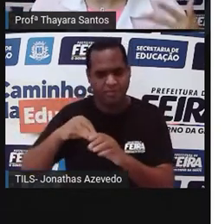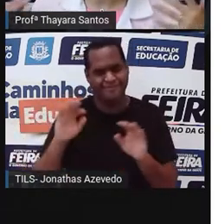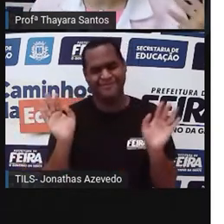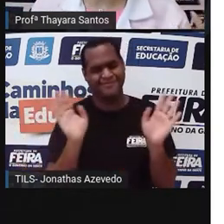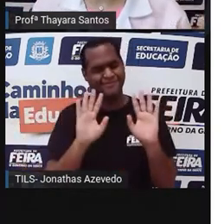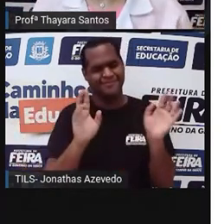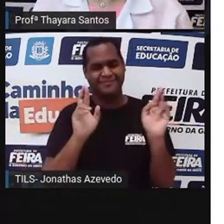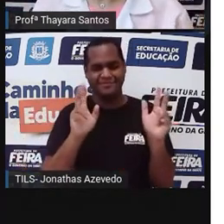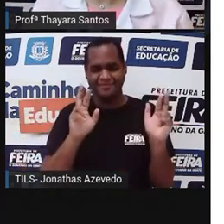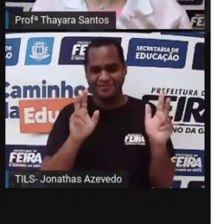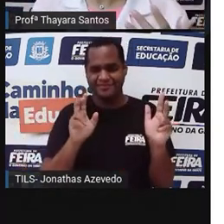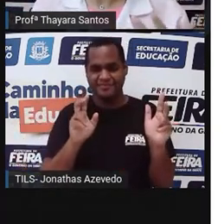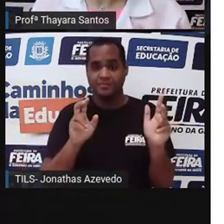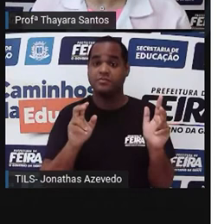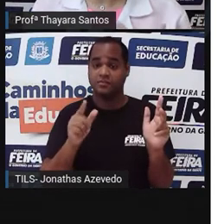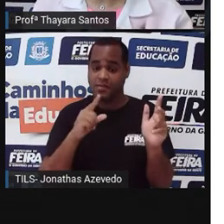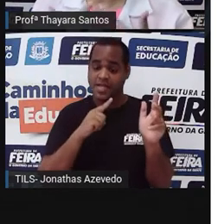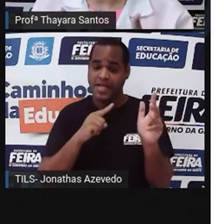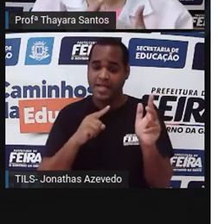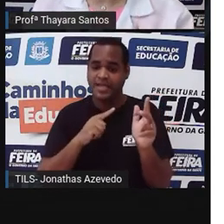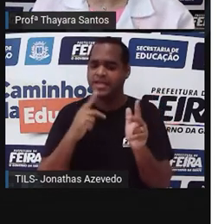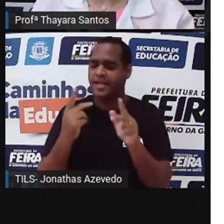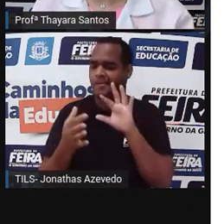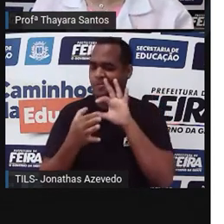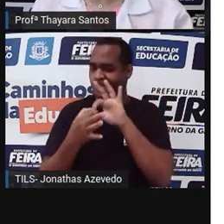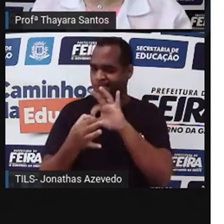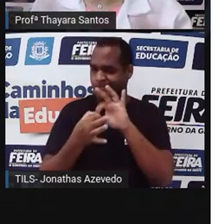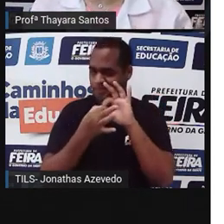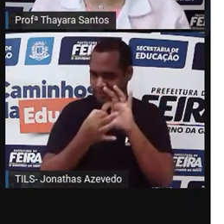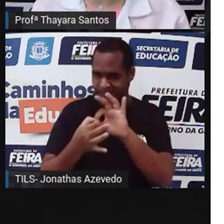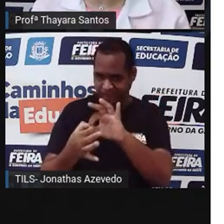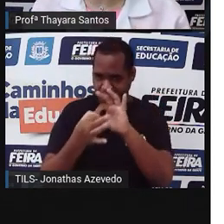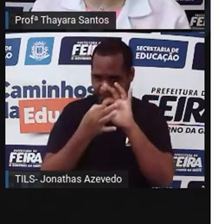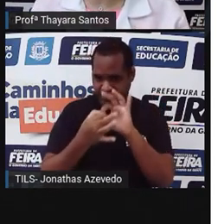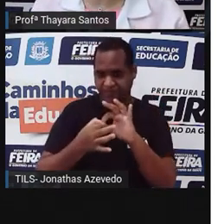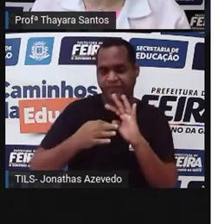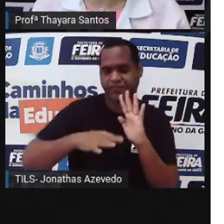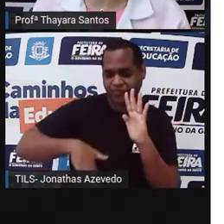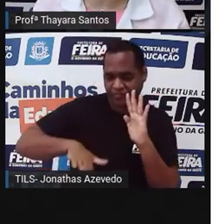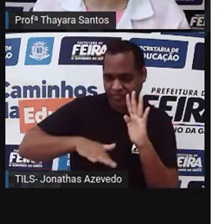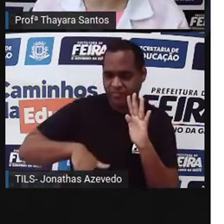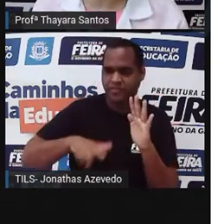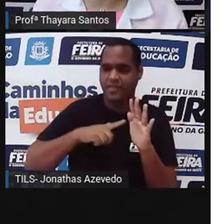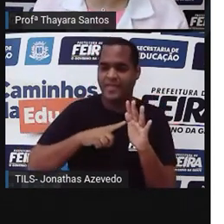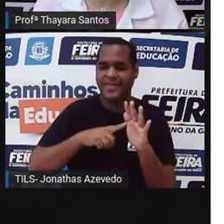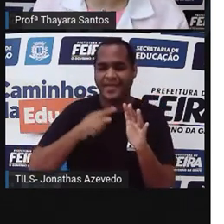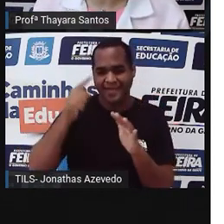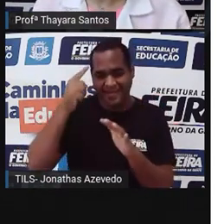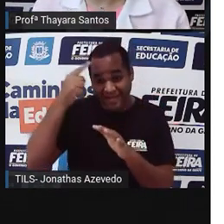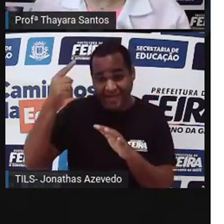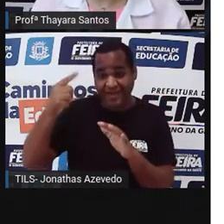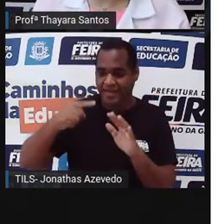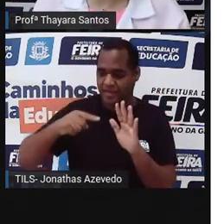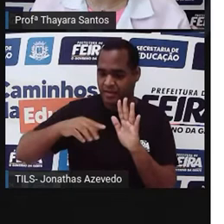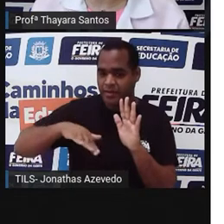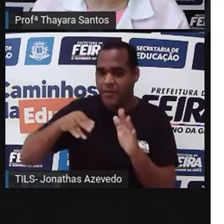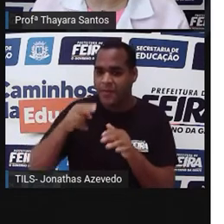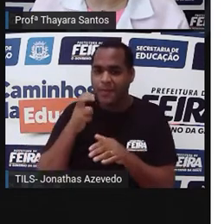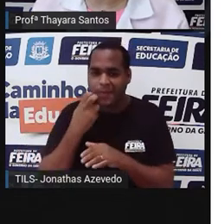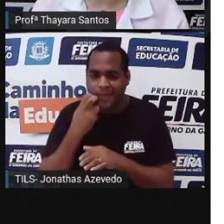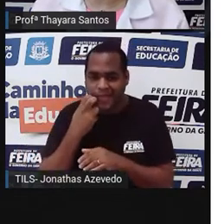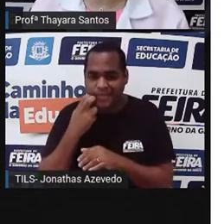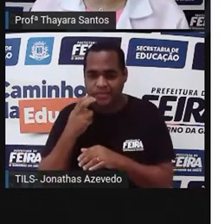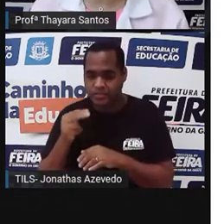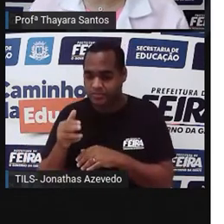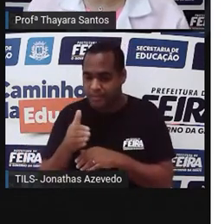Mas elas têm uma relação muito forte com o mar. Por exemplo, muitas aves se alimentam de peixes. Então, essas aves são chamadas